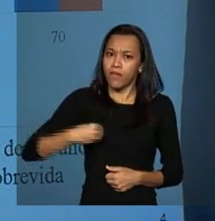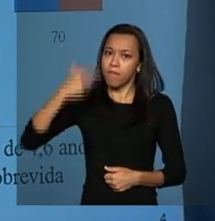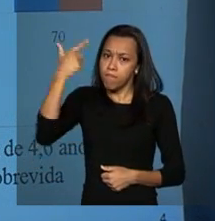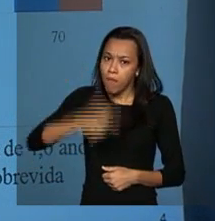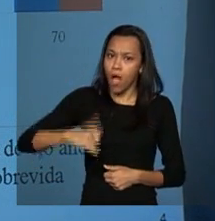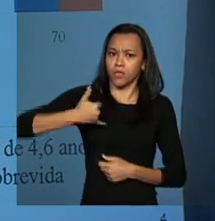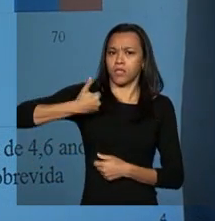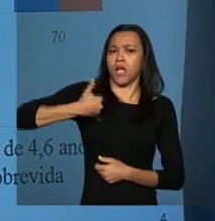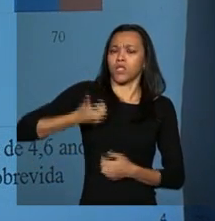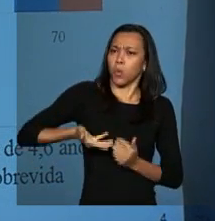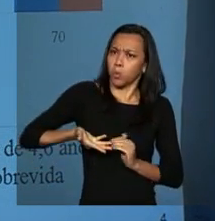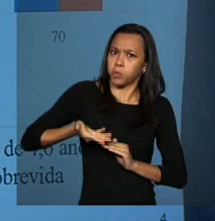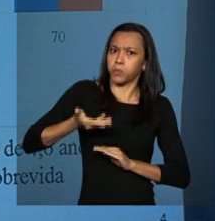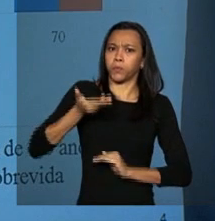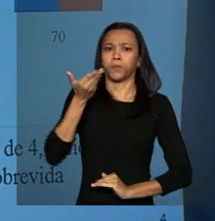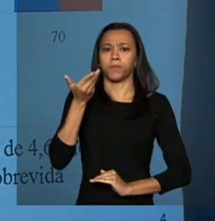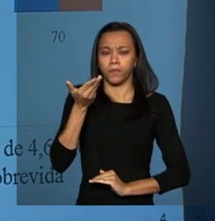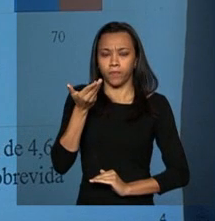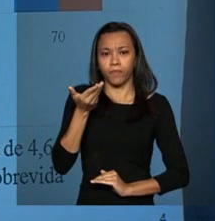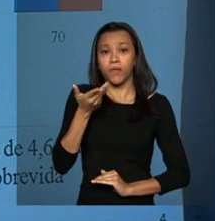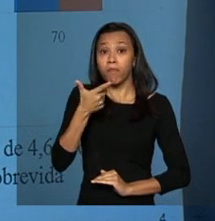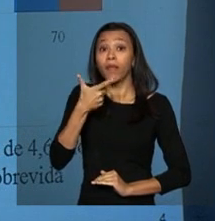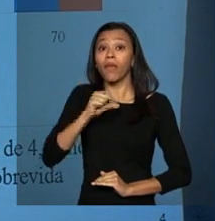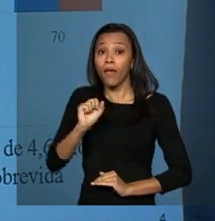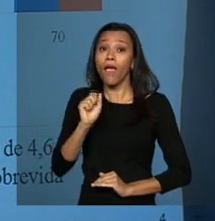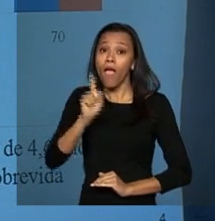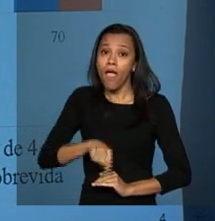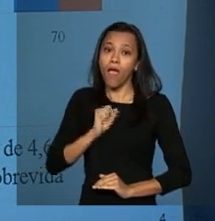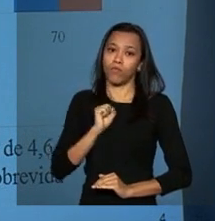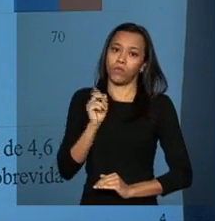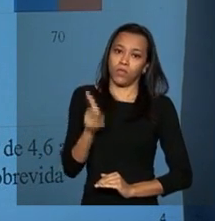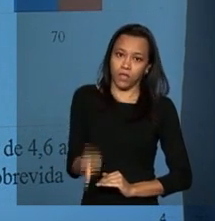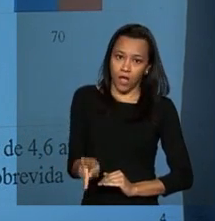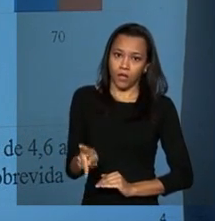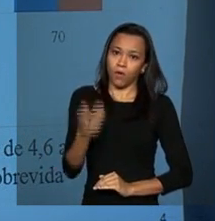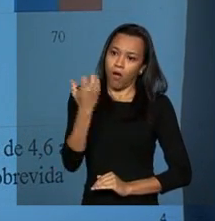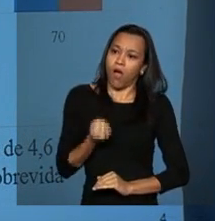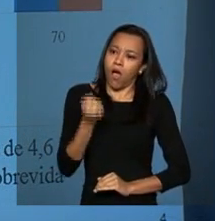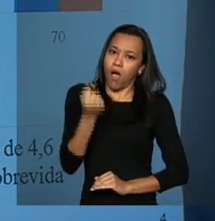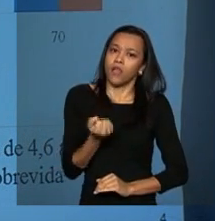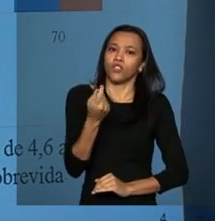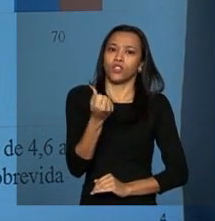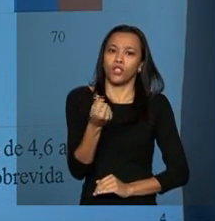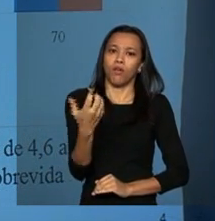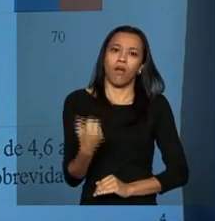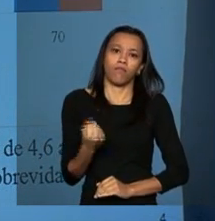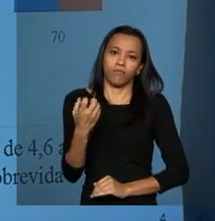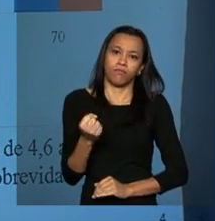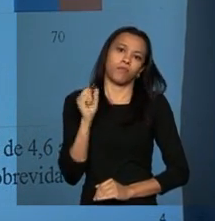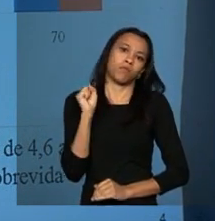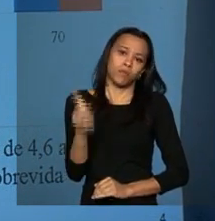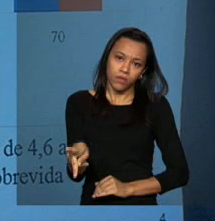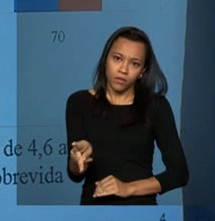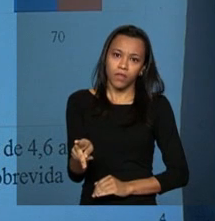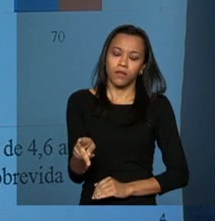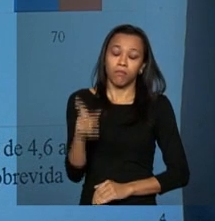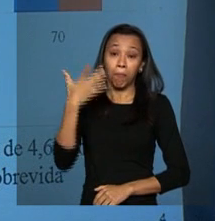mais implica, para quem é aposentado, ficar mais tempo recebendo aposentadoria. Então, nós temos aí